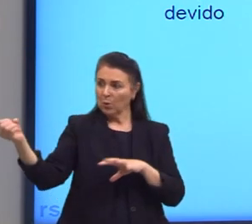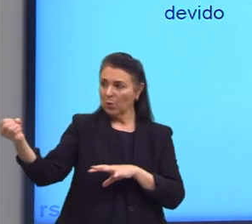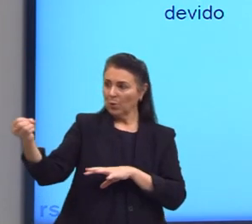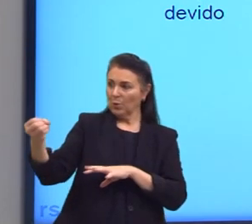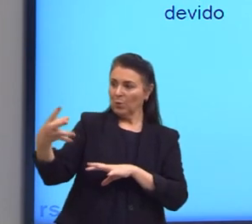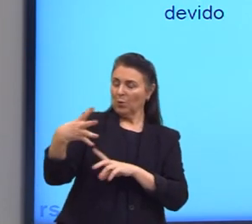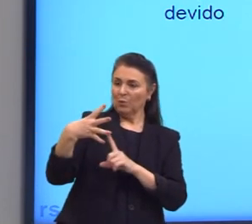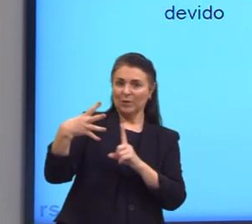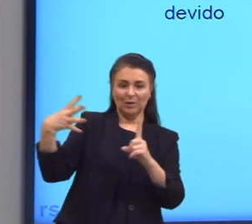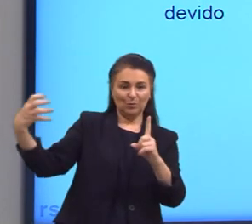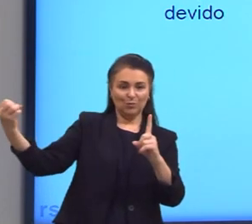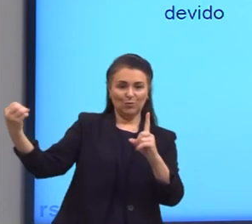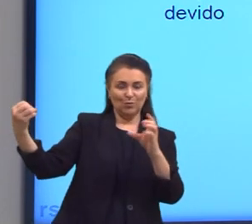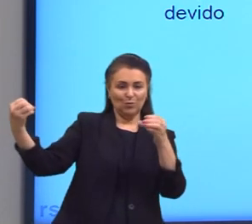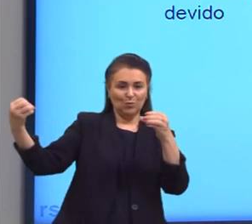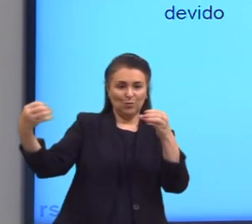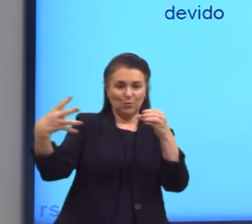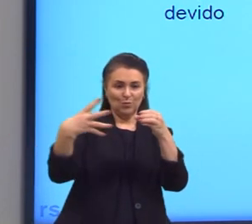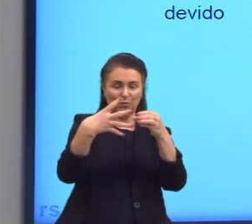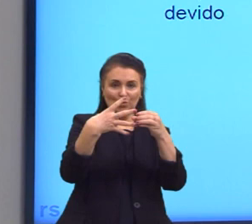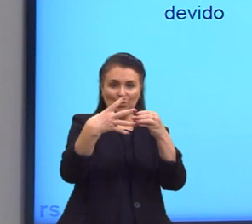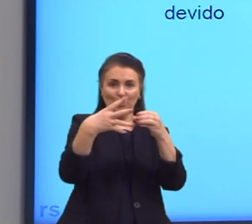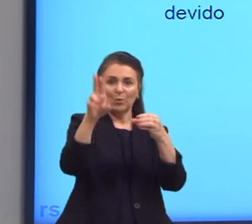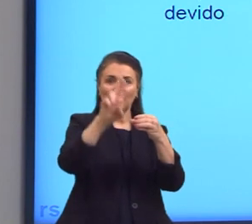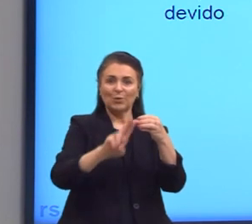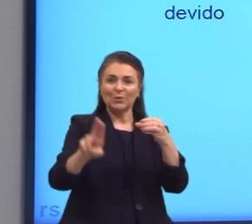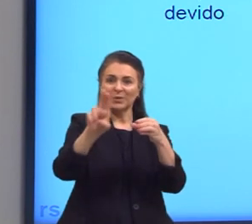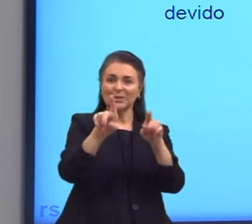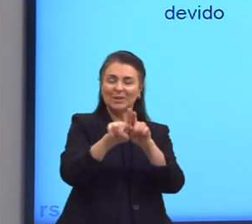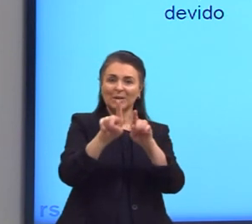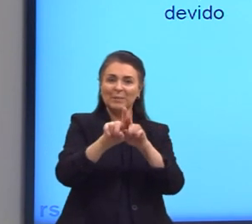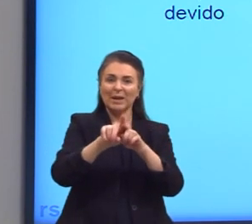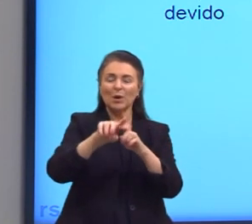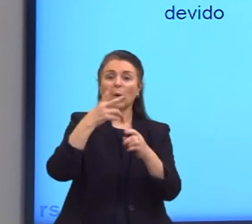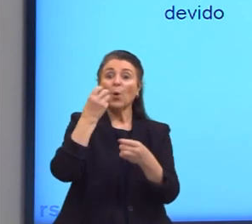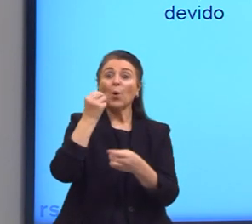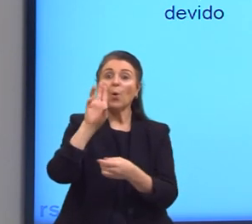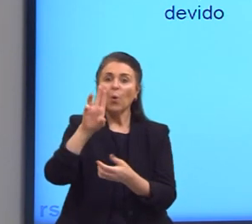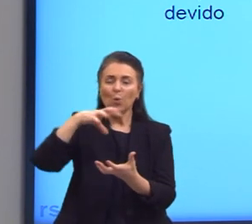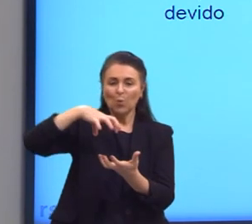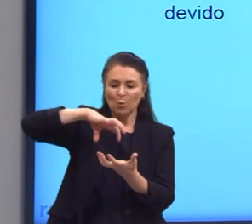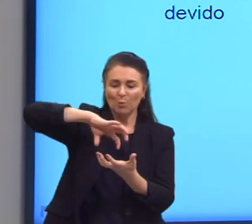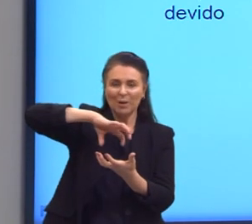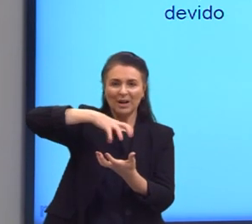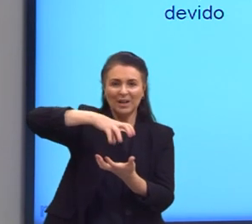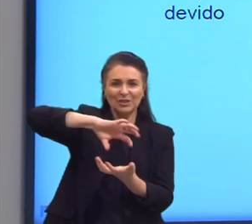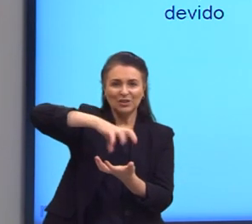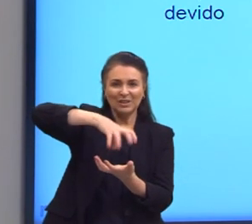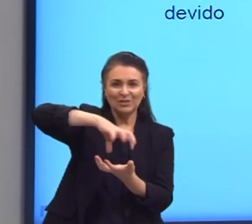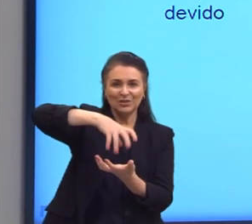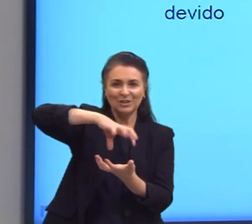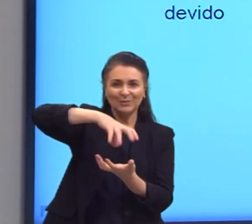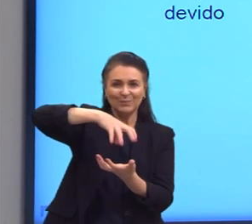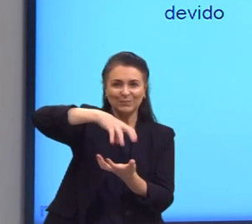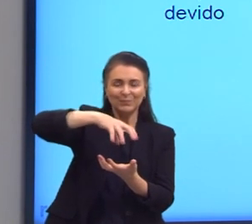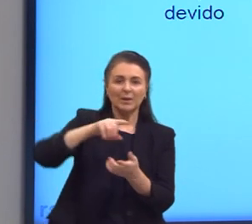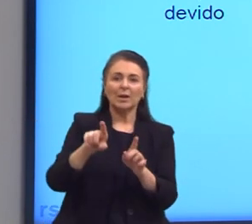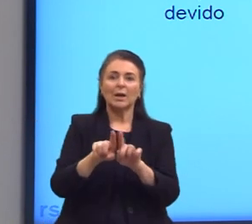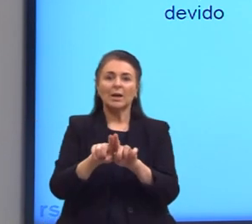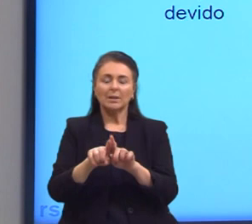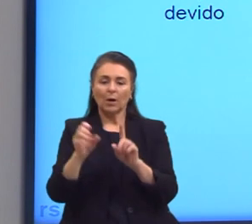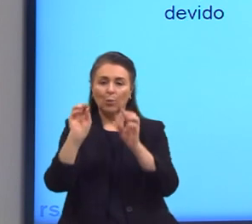de uma lanterna por meio de um recipiente contendo gelatina. Ao passar por um meio contendo